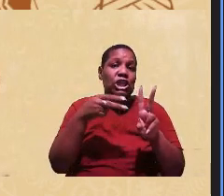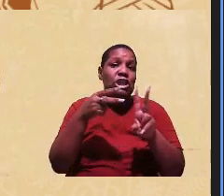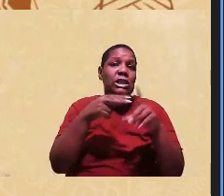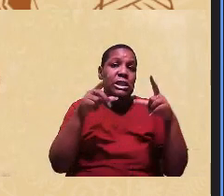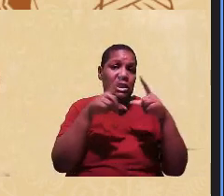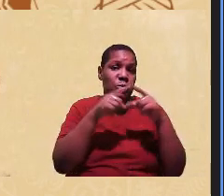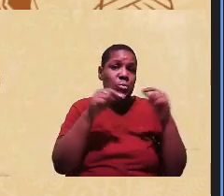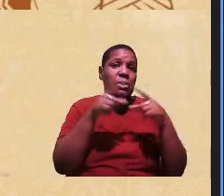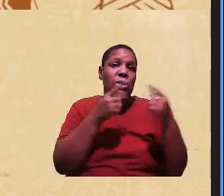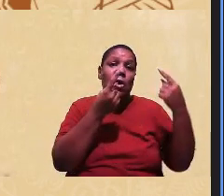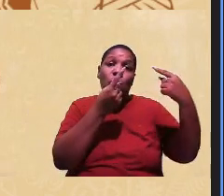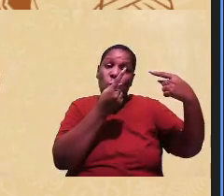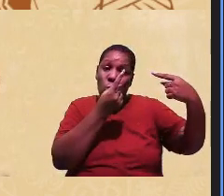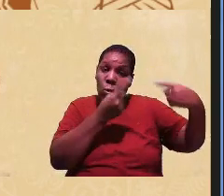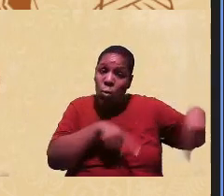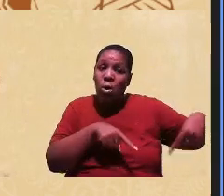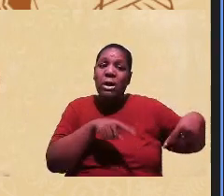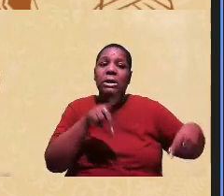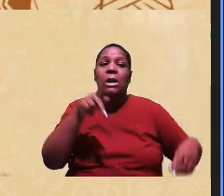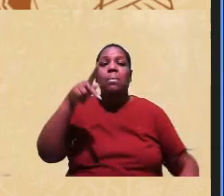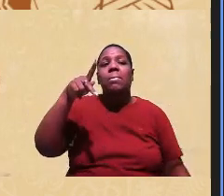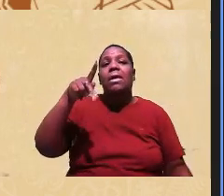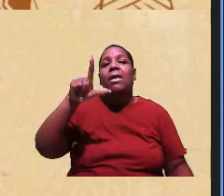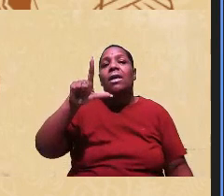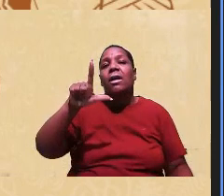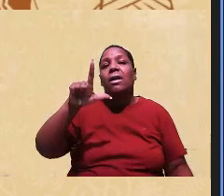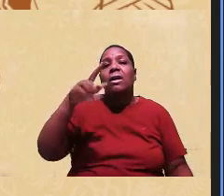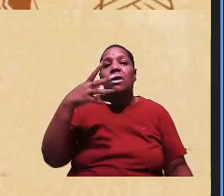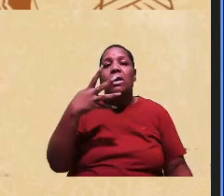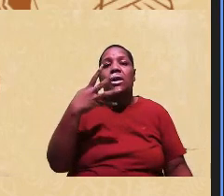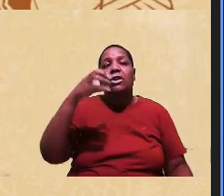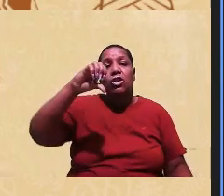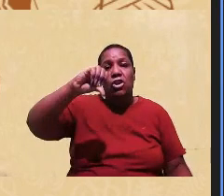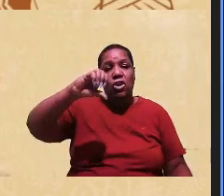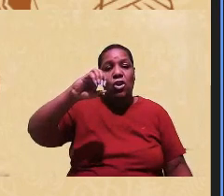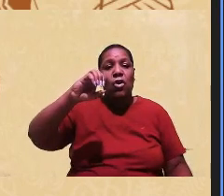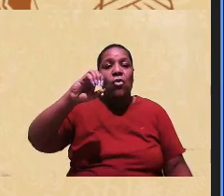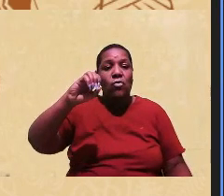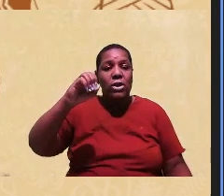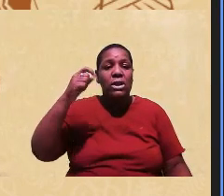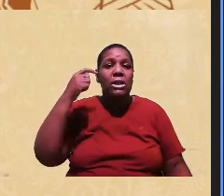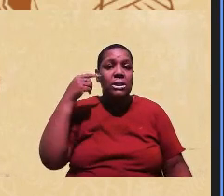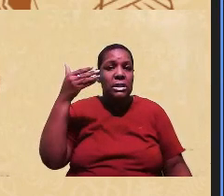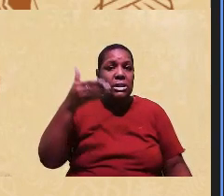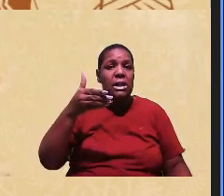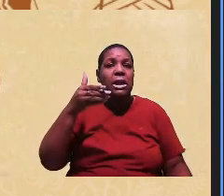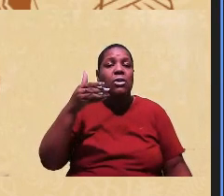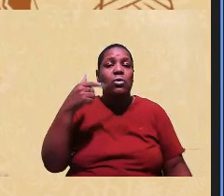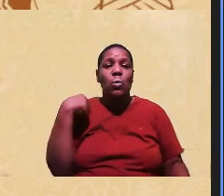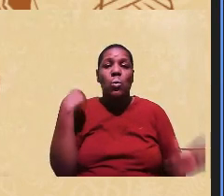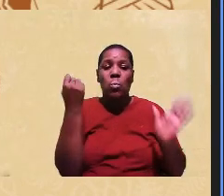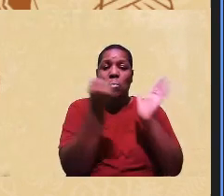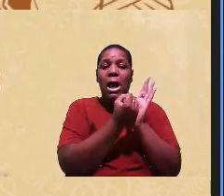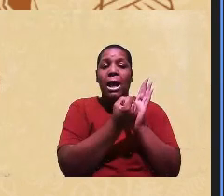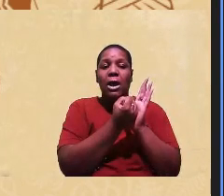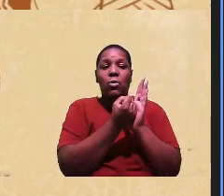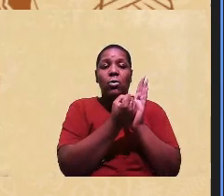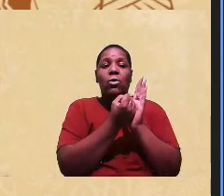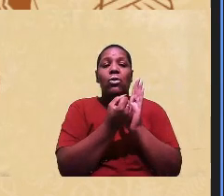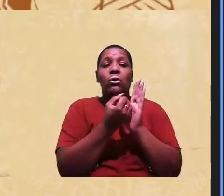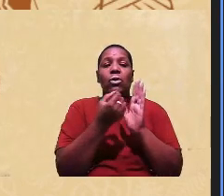contra a PL 490 que traz a tese do marco temporal e